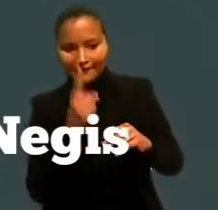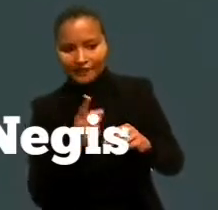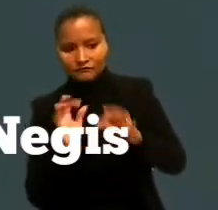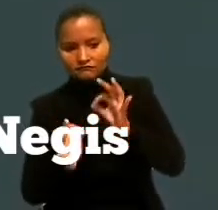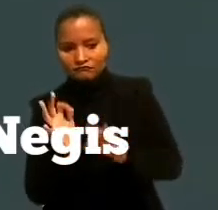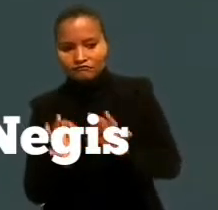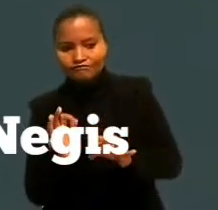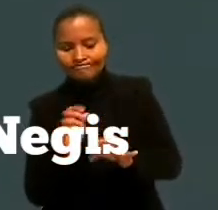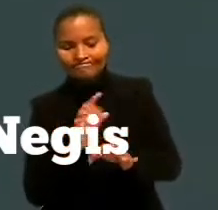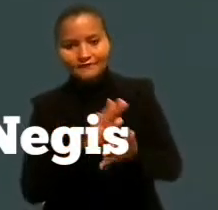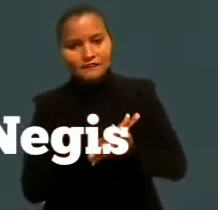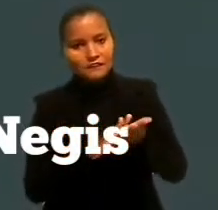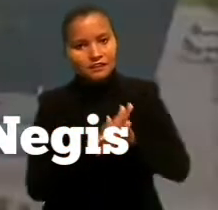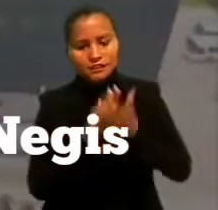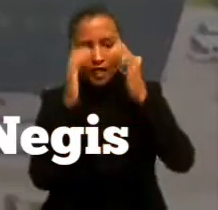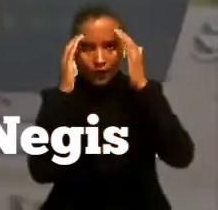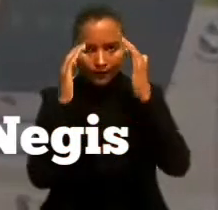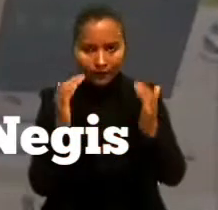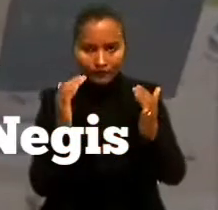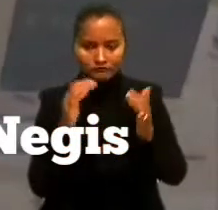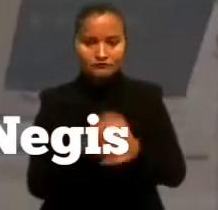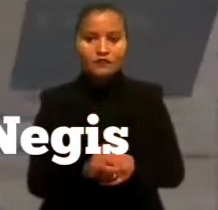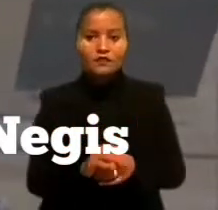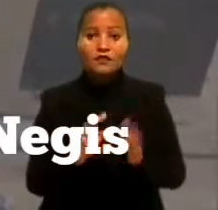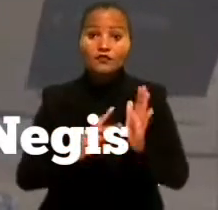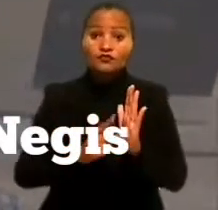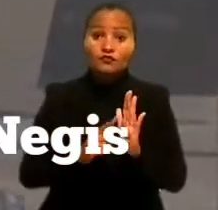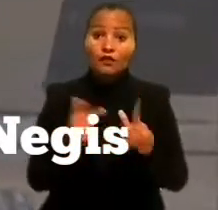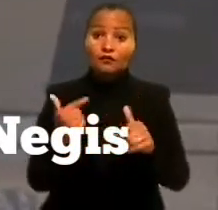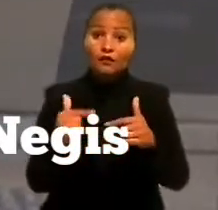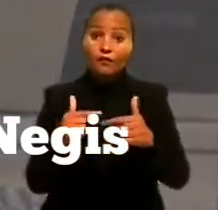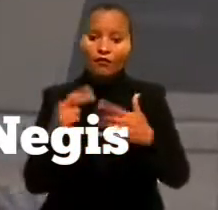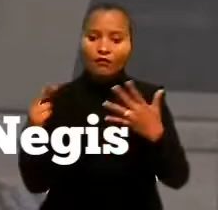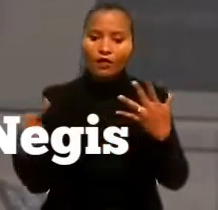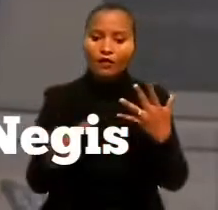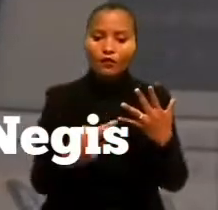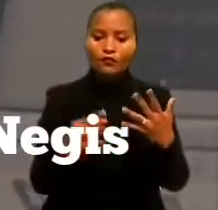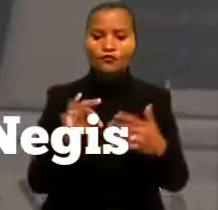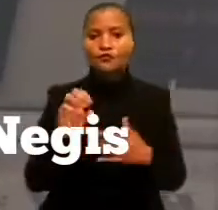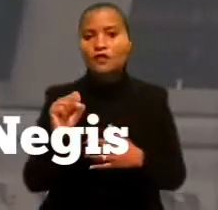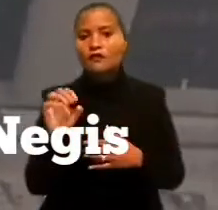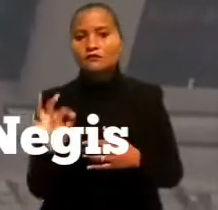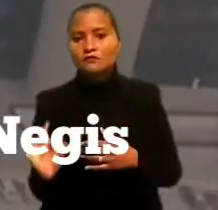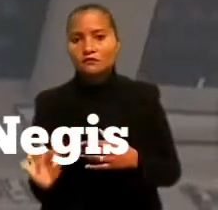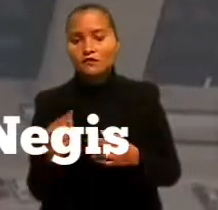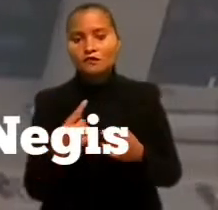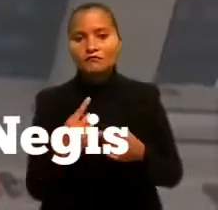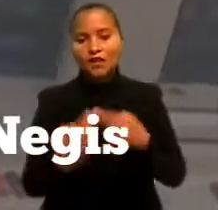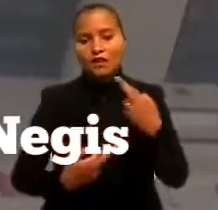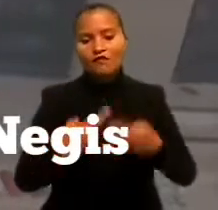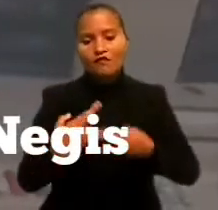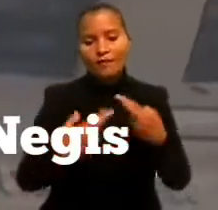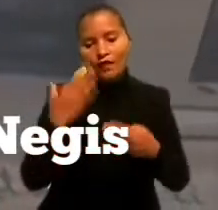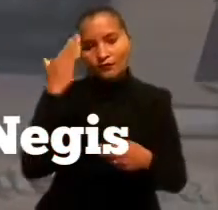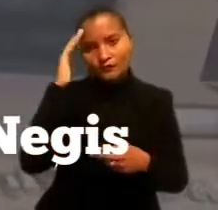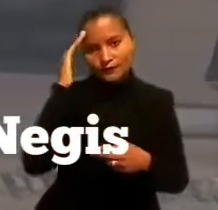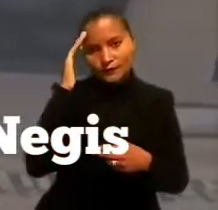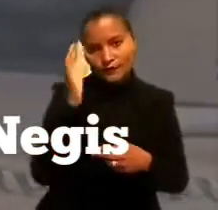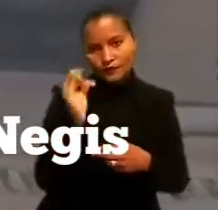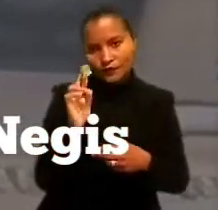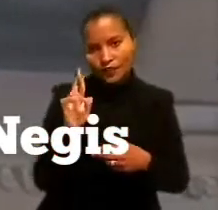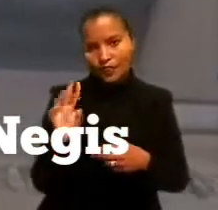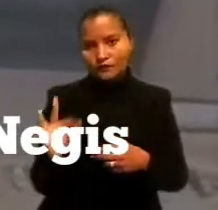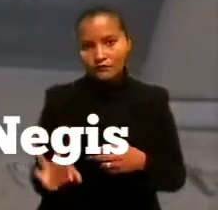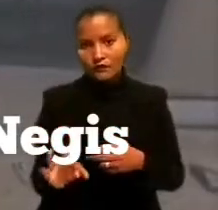não estava sendo cumprida. O Sindicato dos Trabalhadores entrou com recurso no TST a fim de reformar o entendimento do